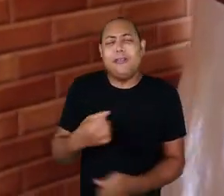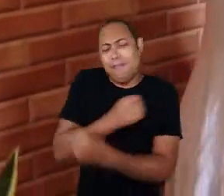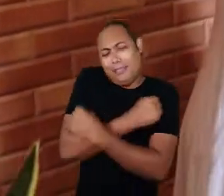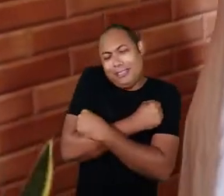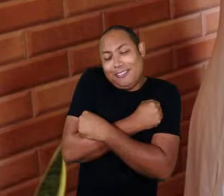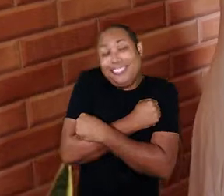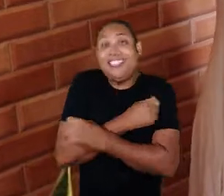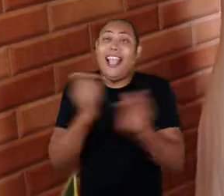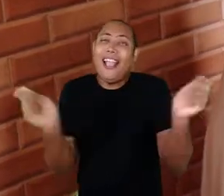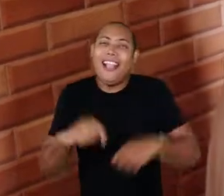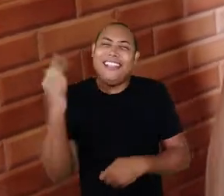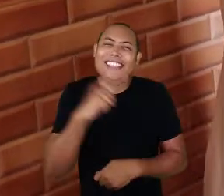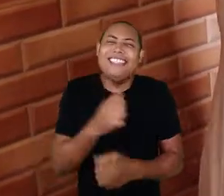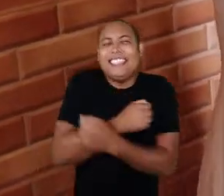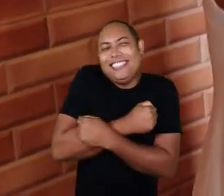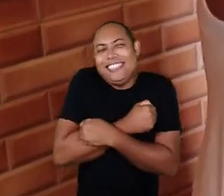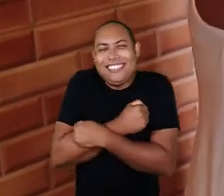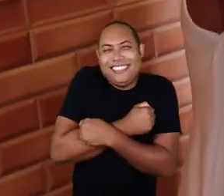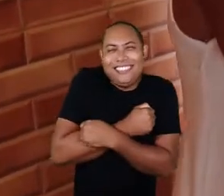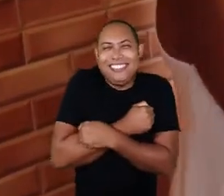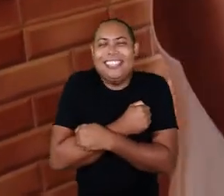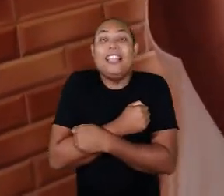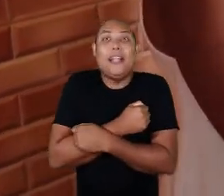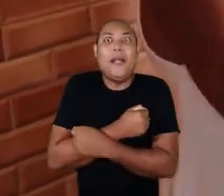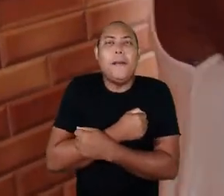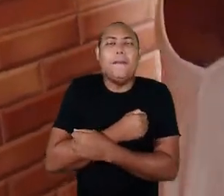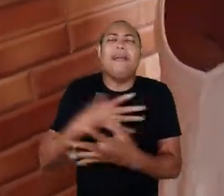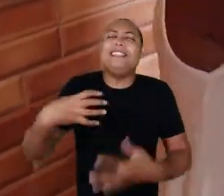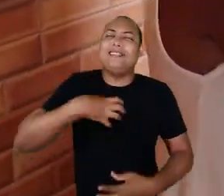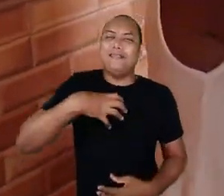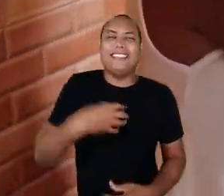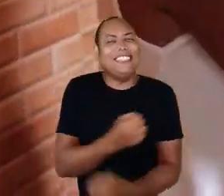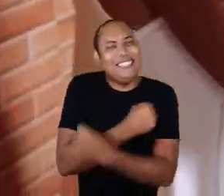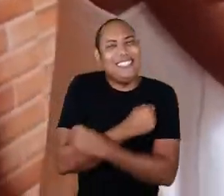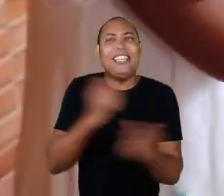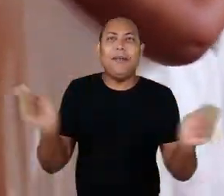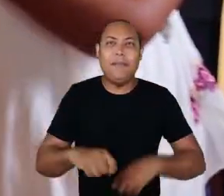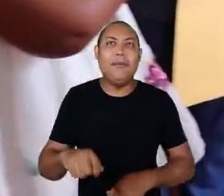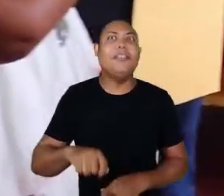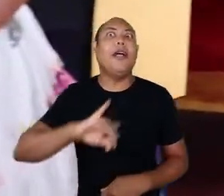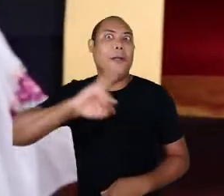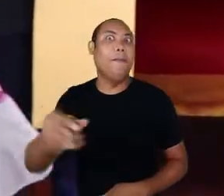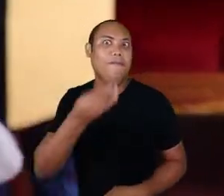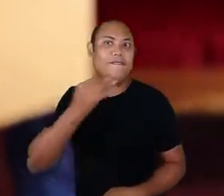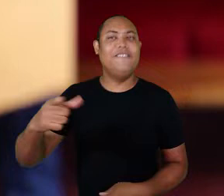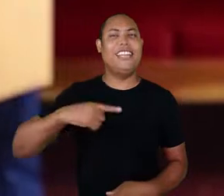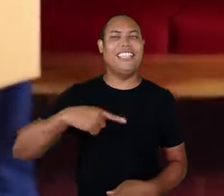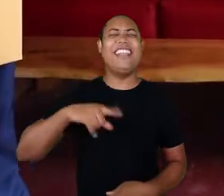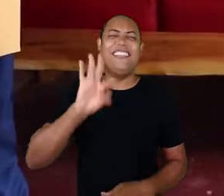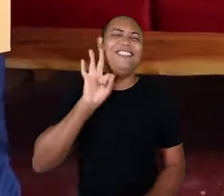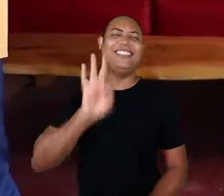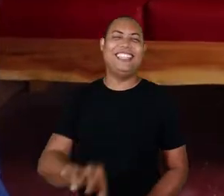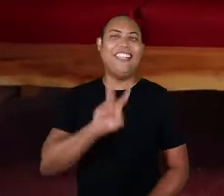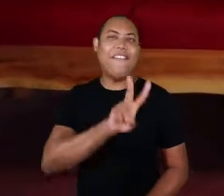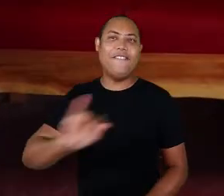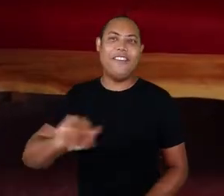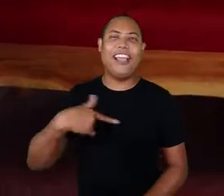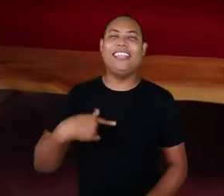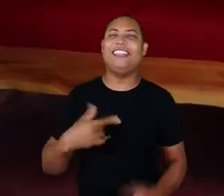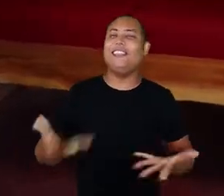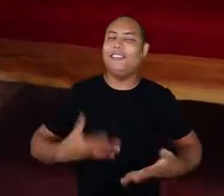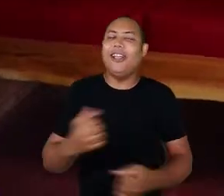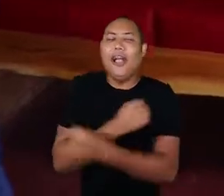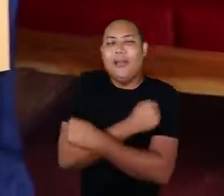permita a gente poder abraçar a senhora assim, apertadinha. certeza. Sinta nosso abraço. Mas ainda vai ter português. Com